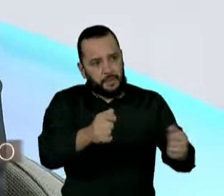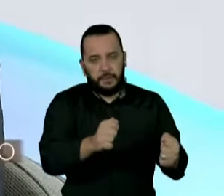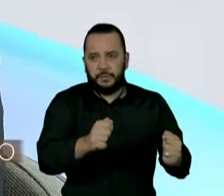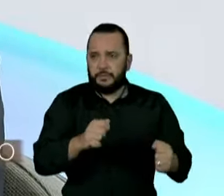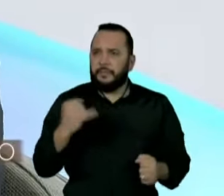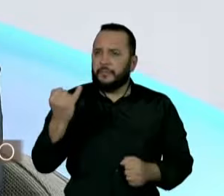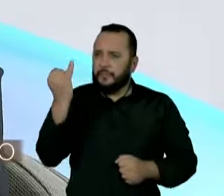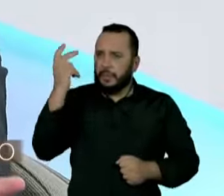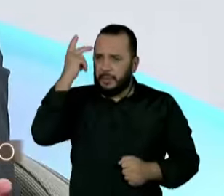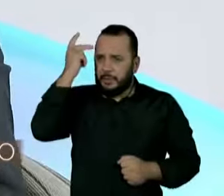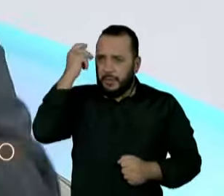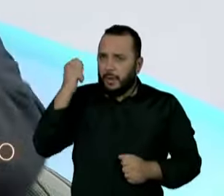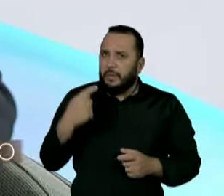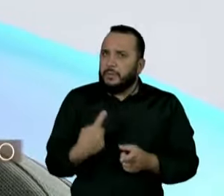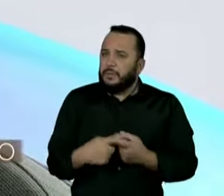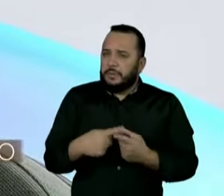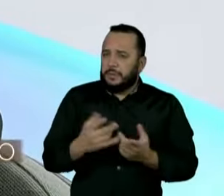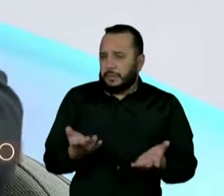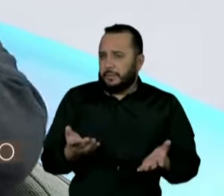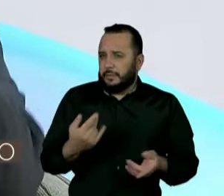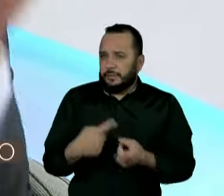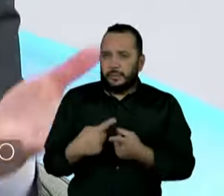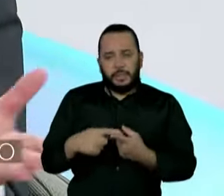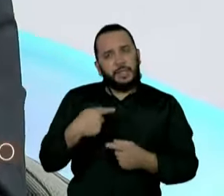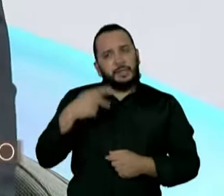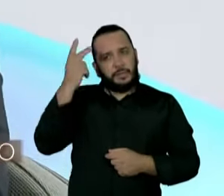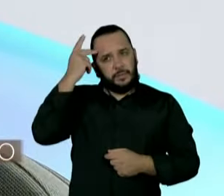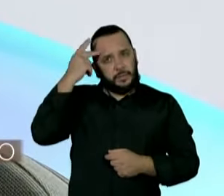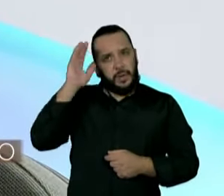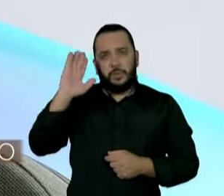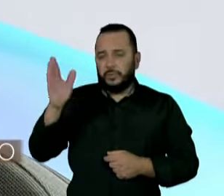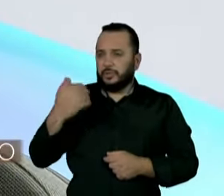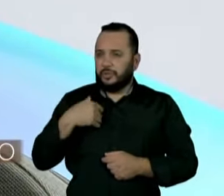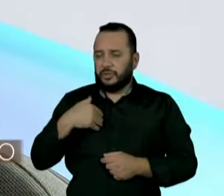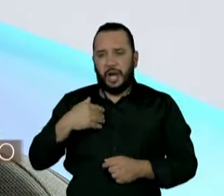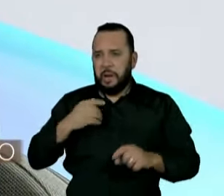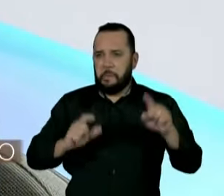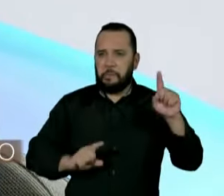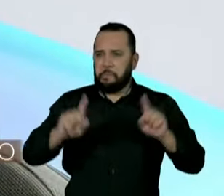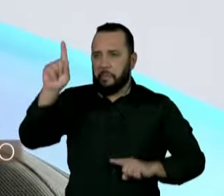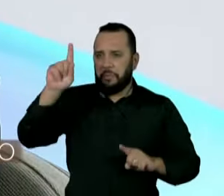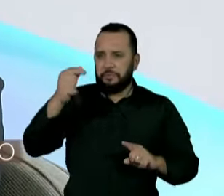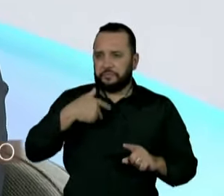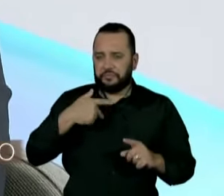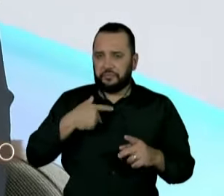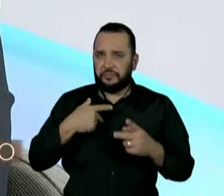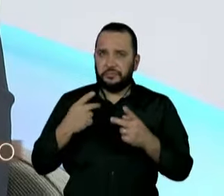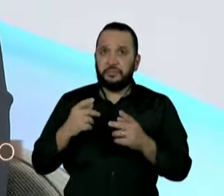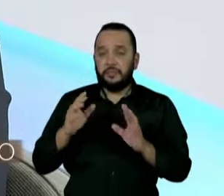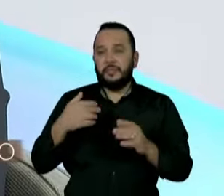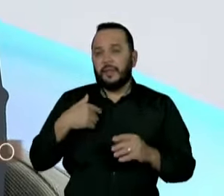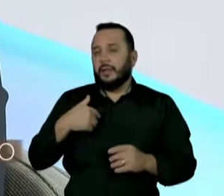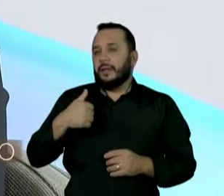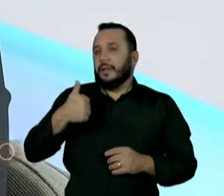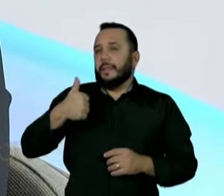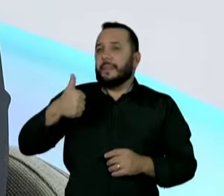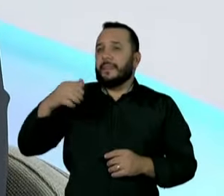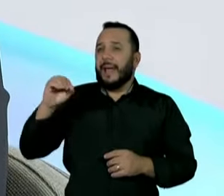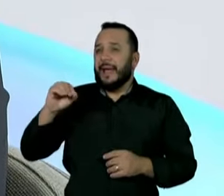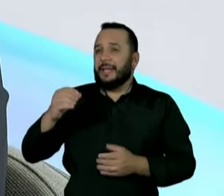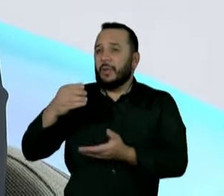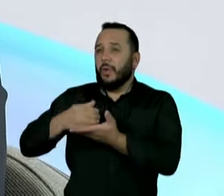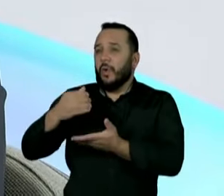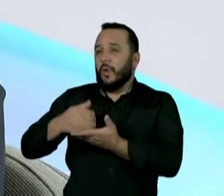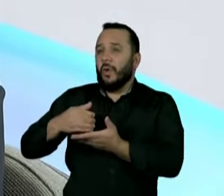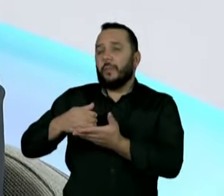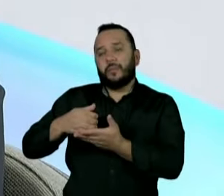Paulo. Primeiro, porque já falei, São Paulo é o primeiro produtor em vários produtos. De cada dez copos de suco de laranja que você olhar pelo mundo